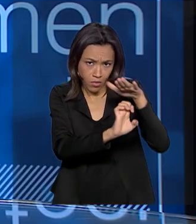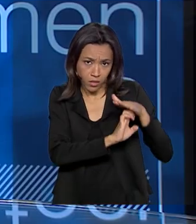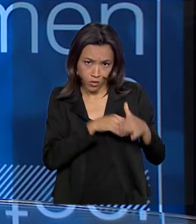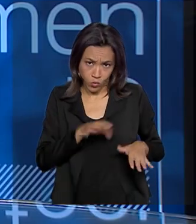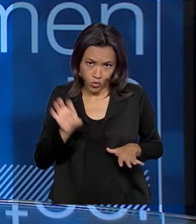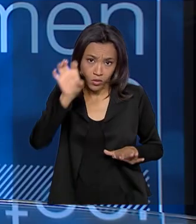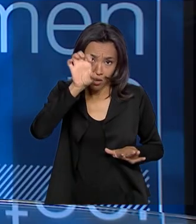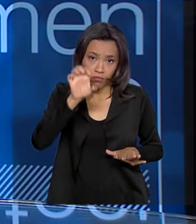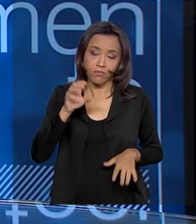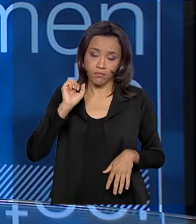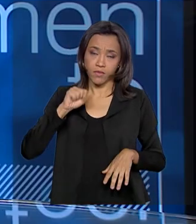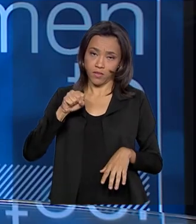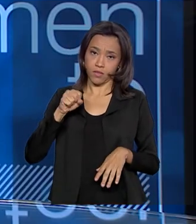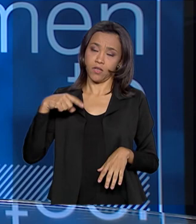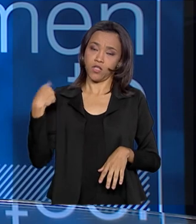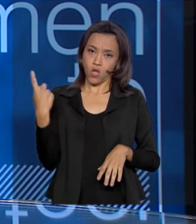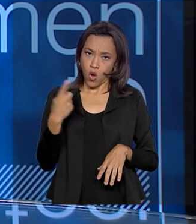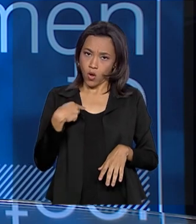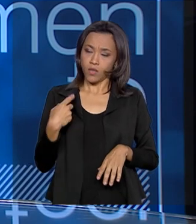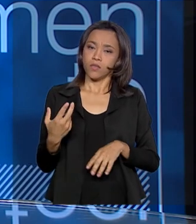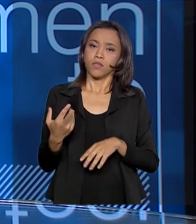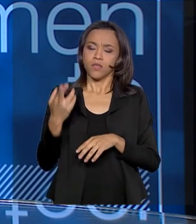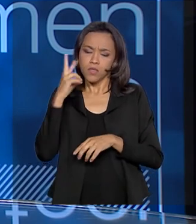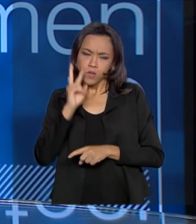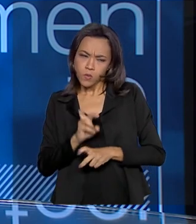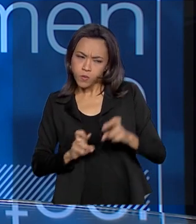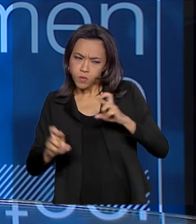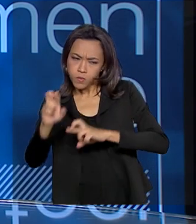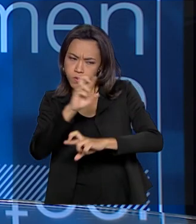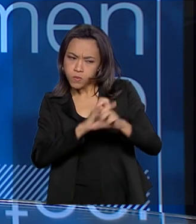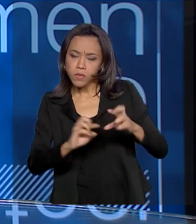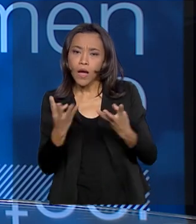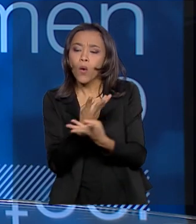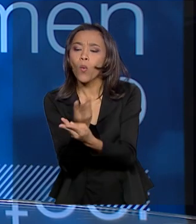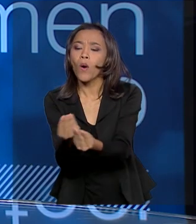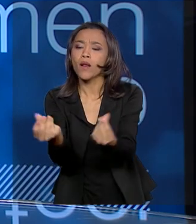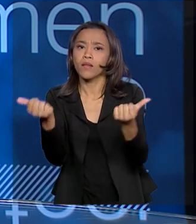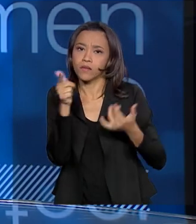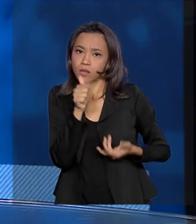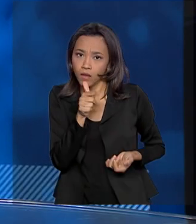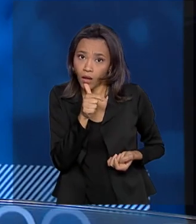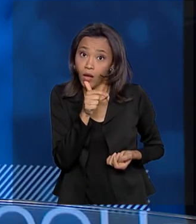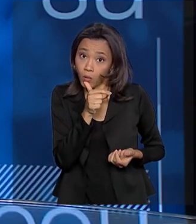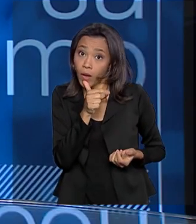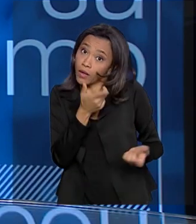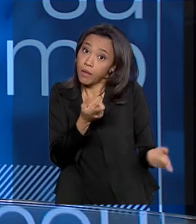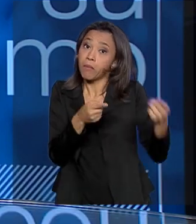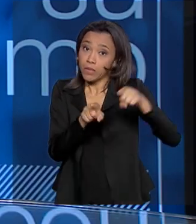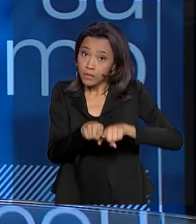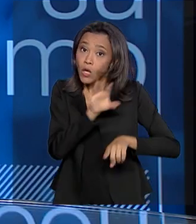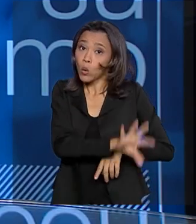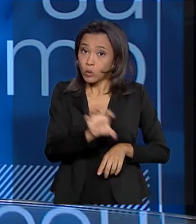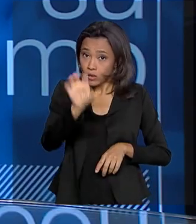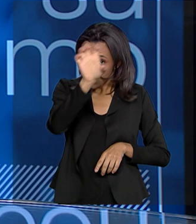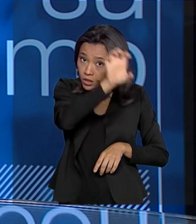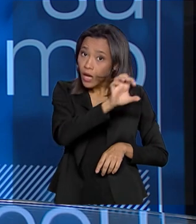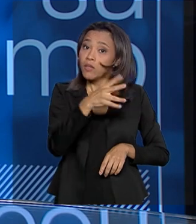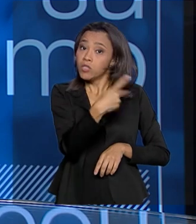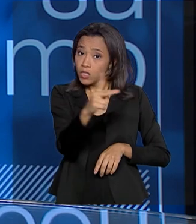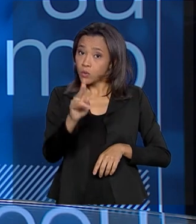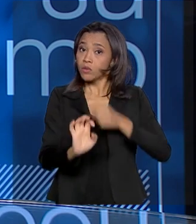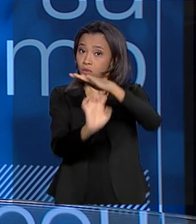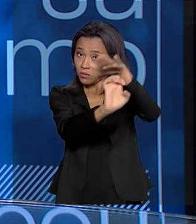nós fazemos o constante monitoramento da qualidade de água, junto também com os estados e seus respectivos órgãos